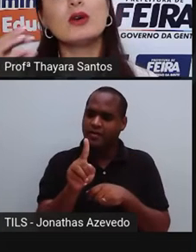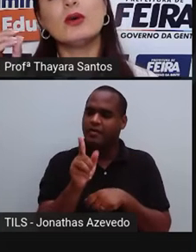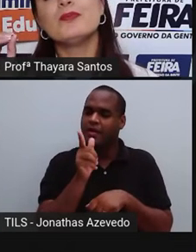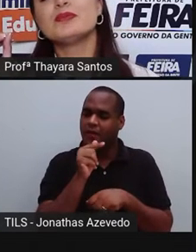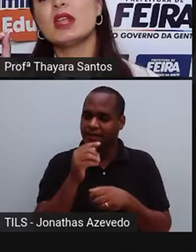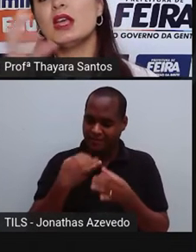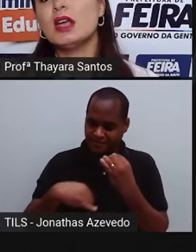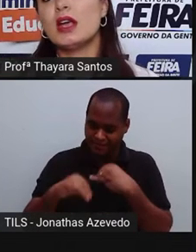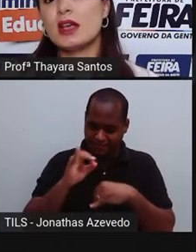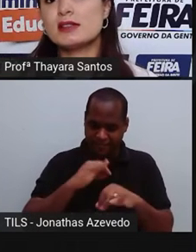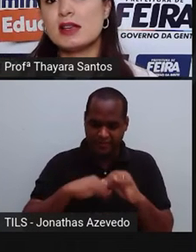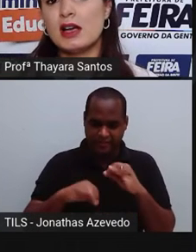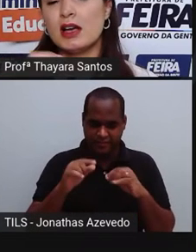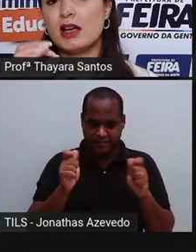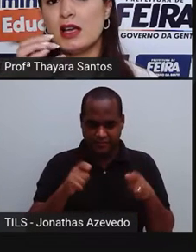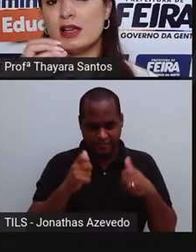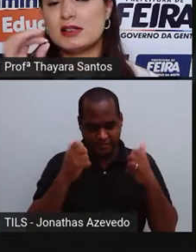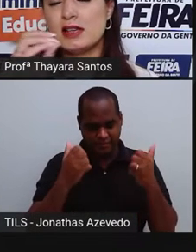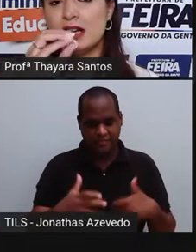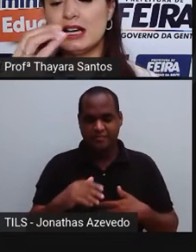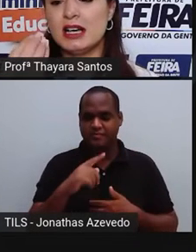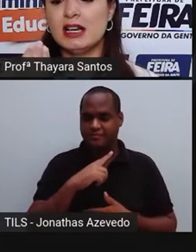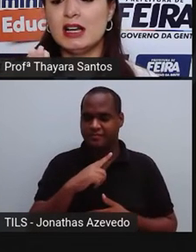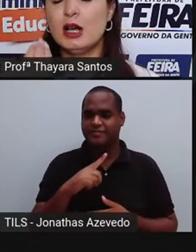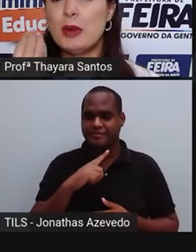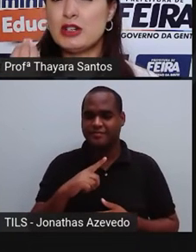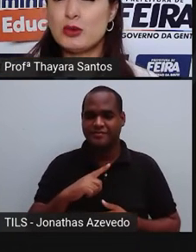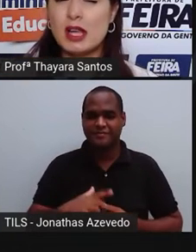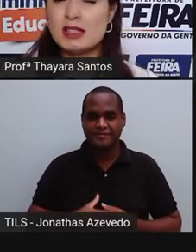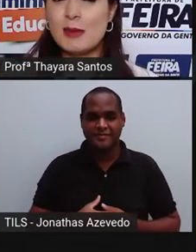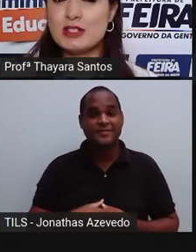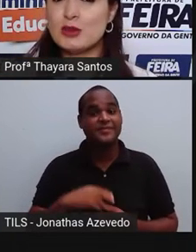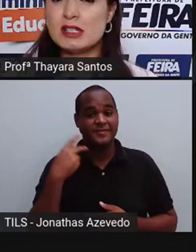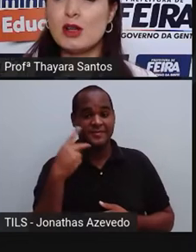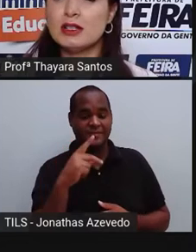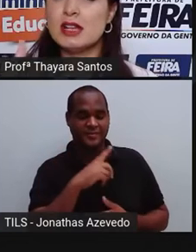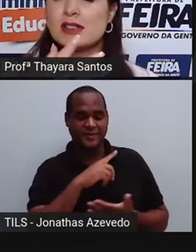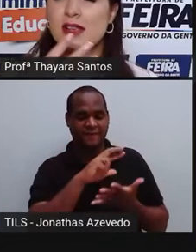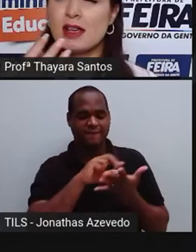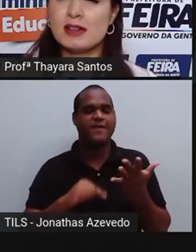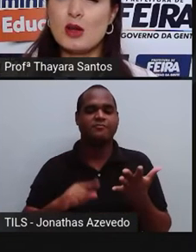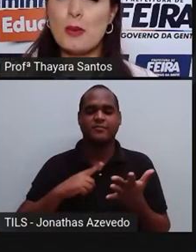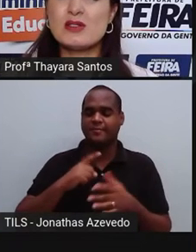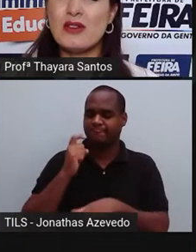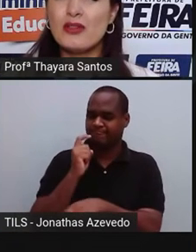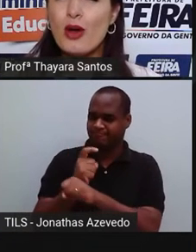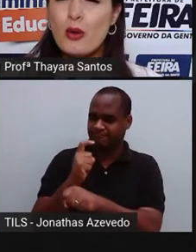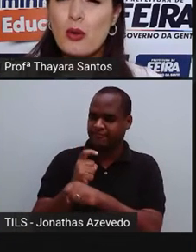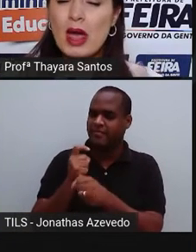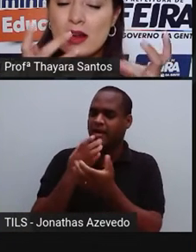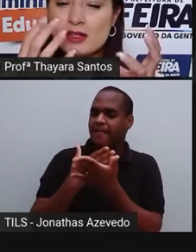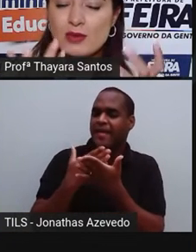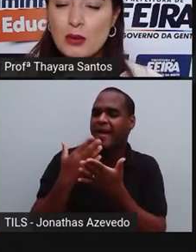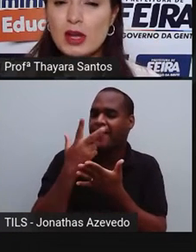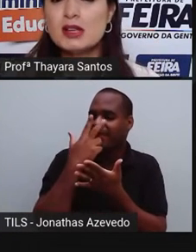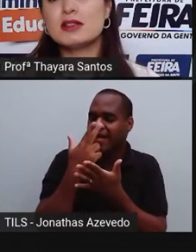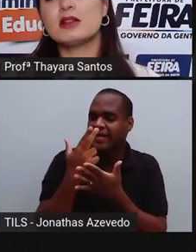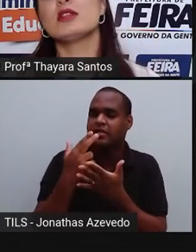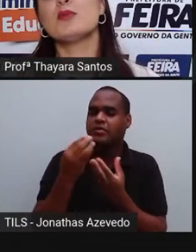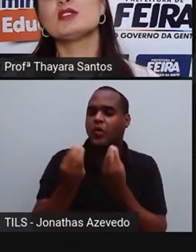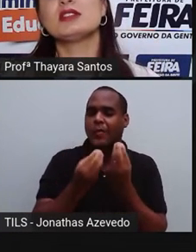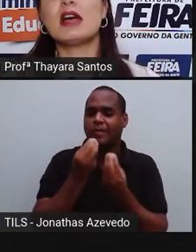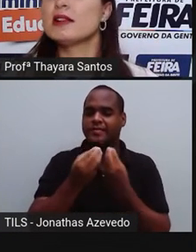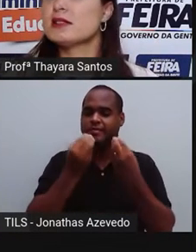químico, e essas partículas sólidas, elas começam a flocular, elas vão